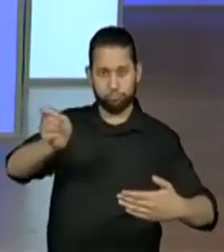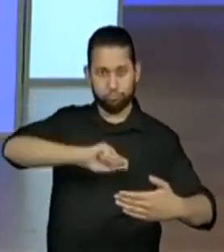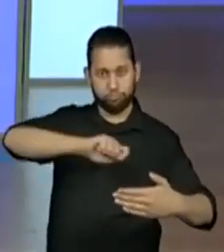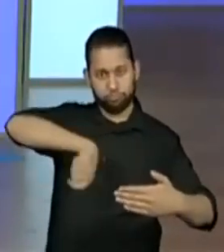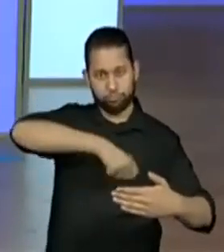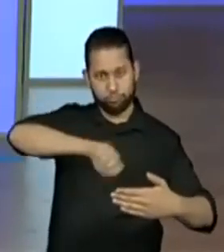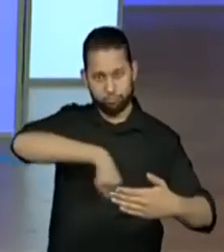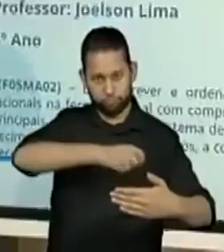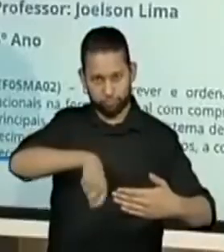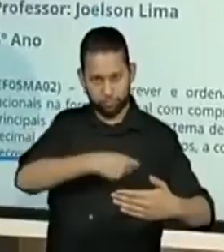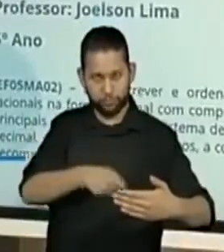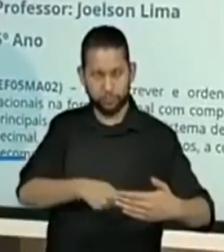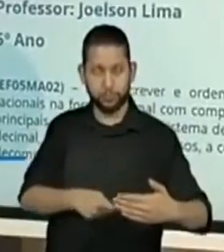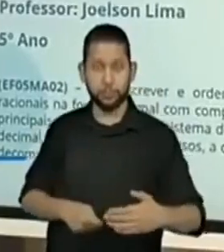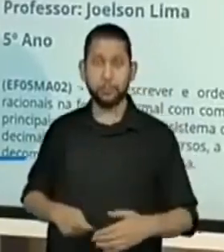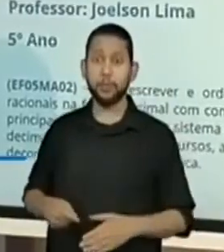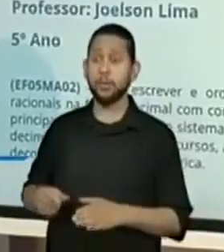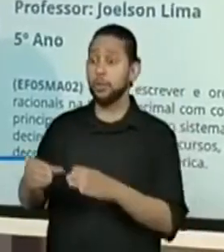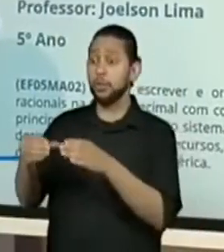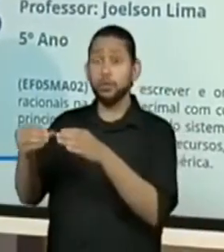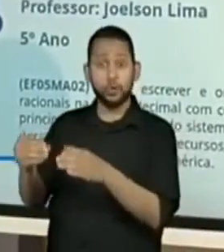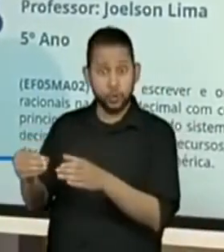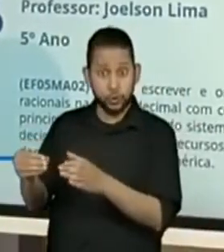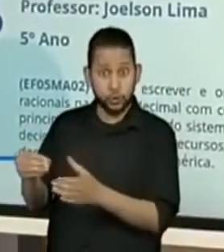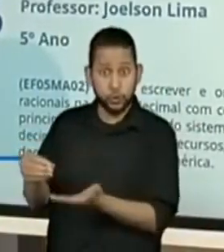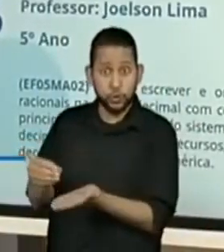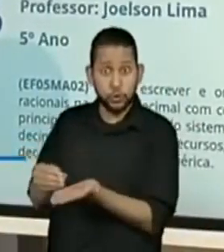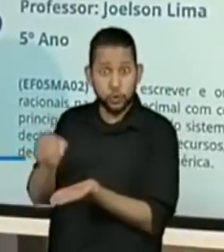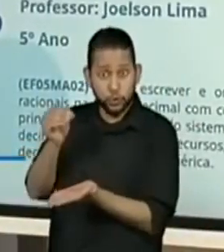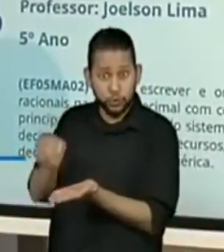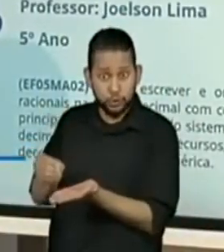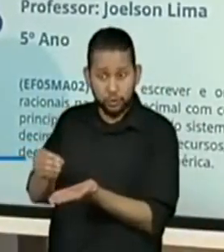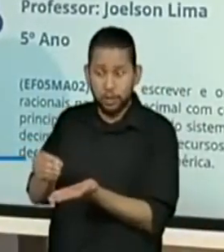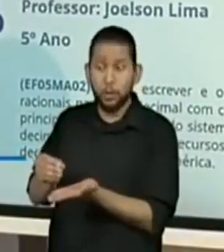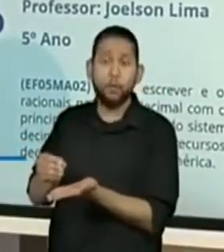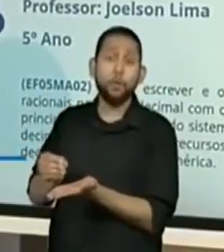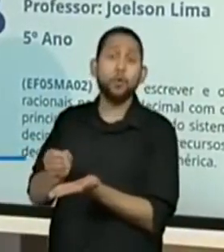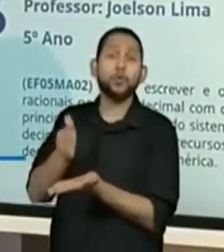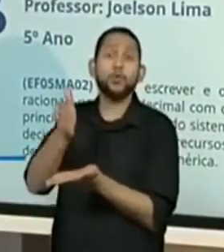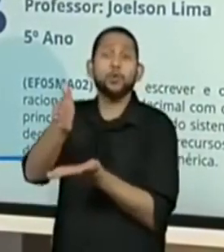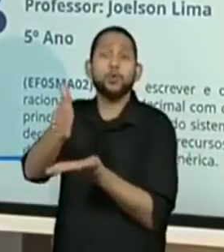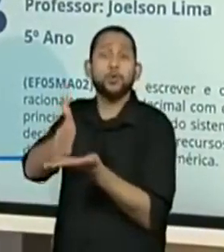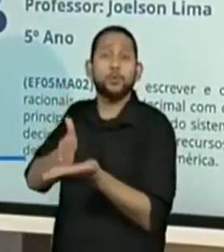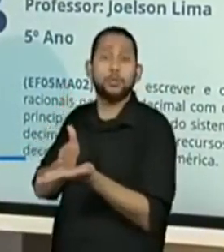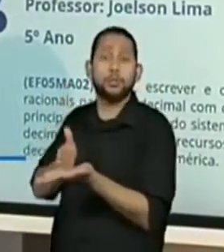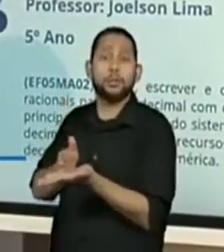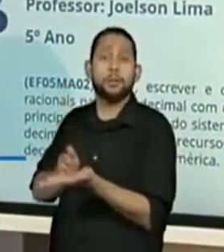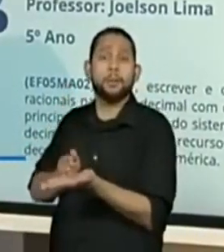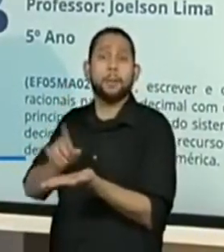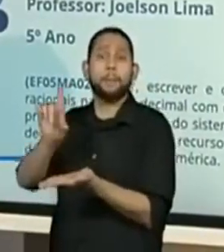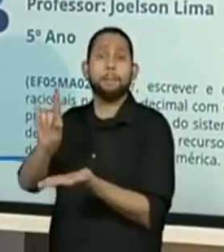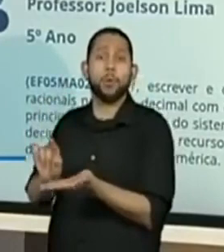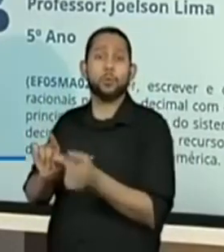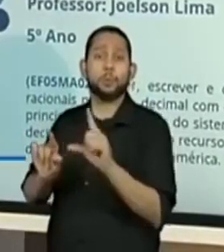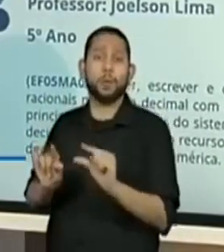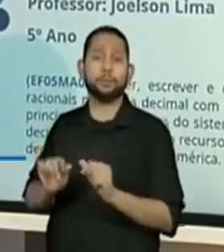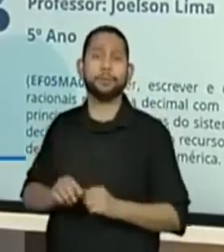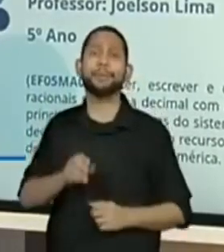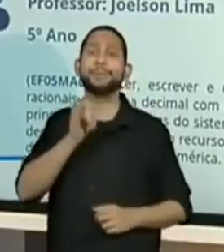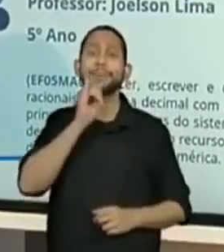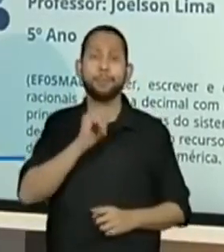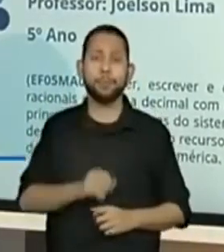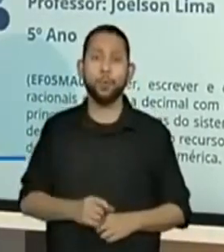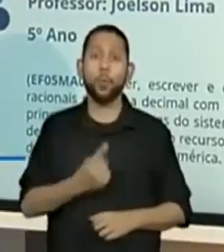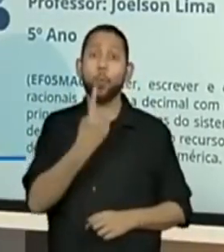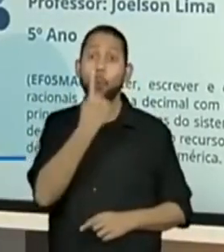divisão desse inteiro, em uma parte menor desse inteiro, ao invés de pensar aí em um chocolate,